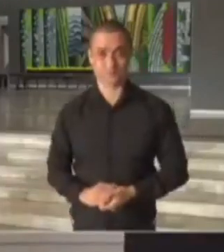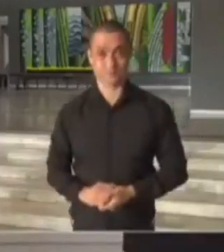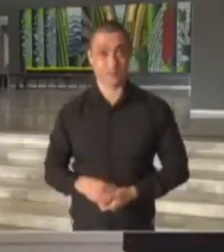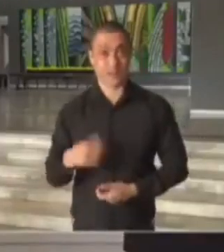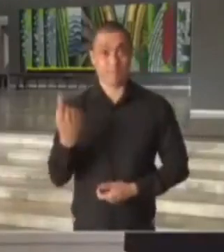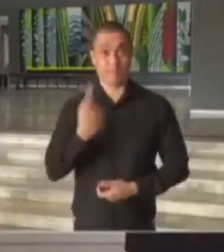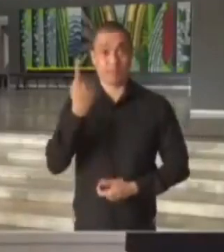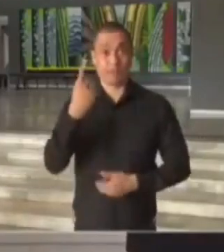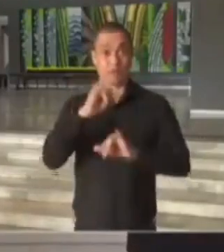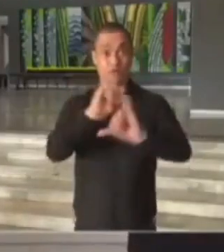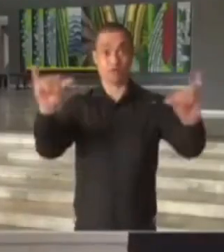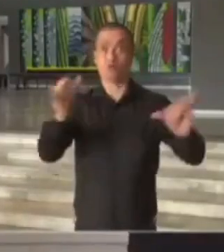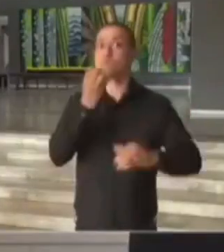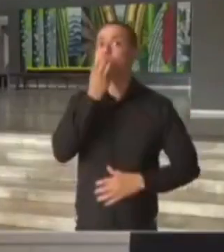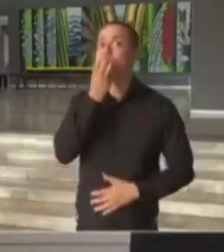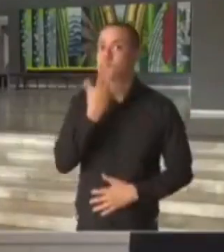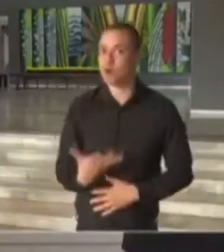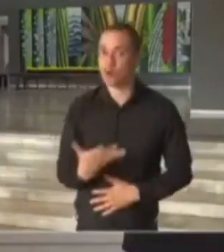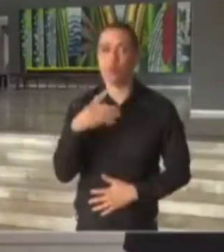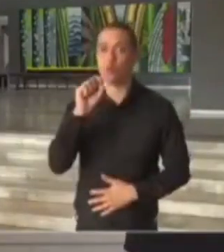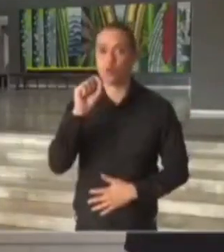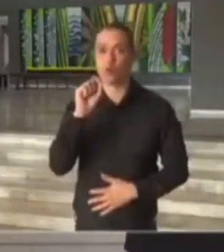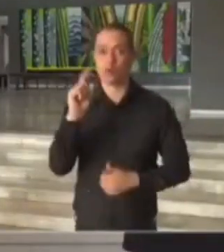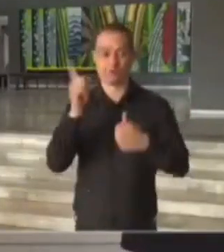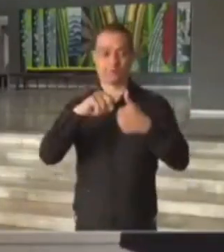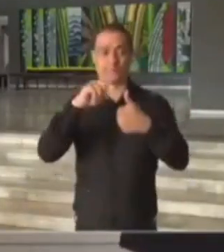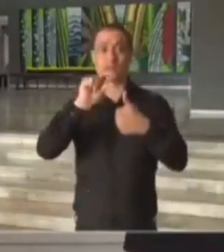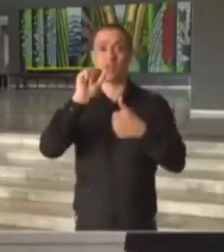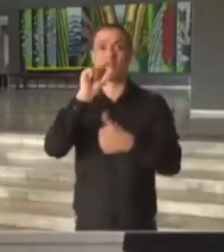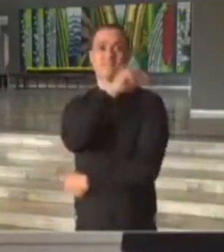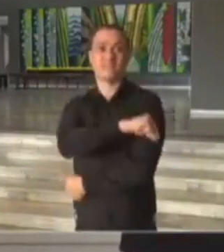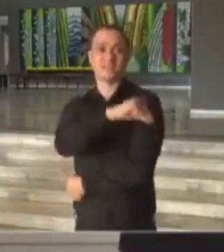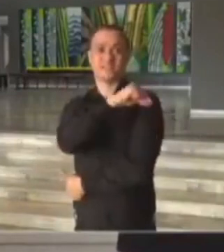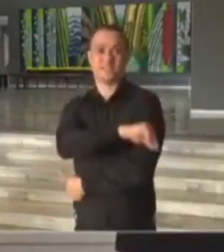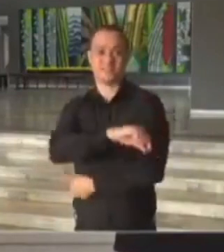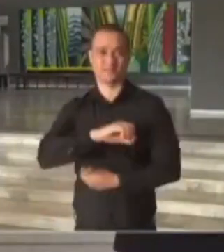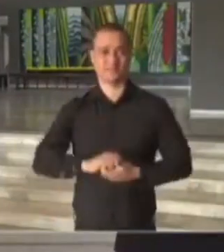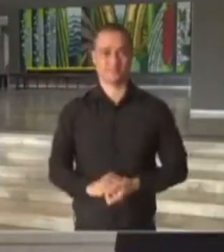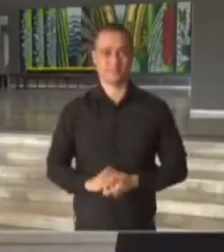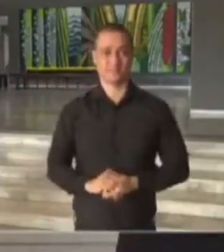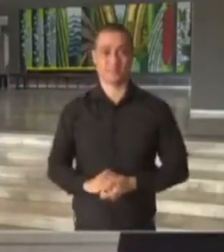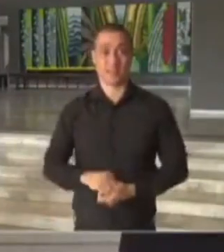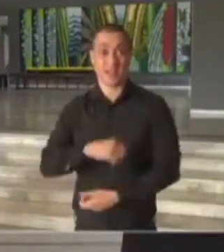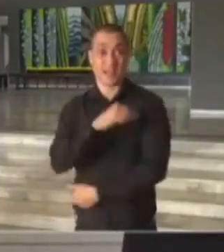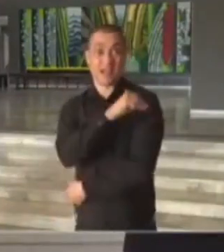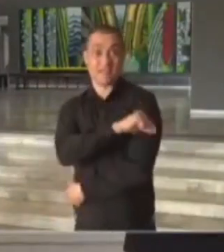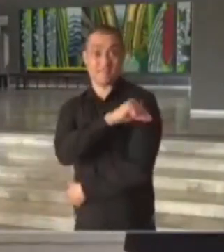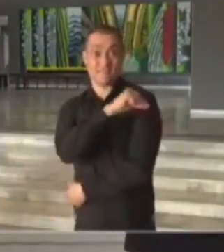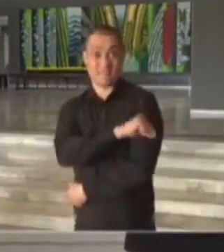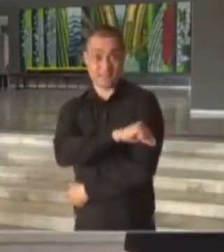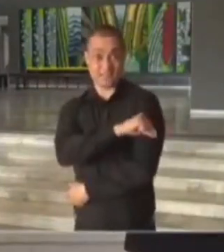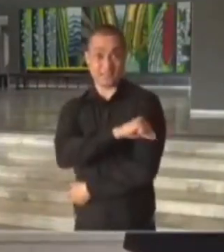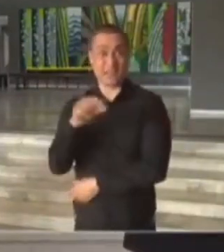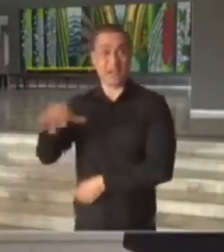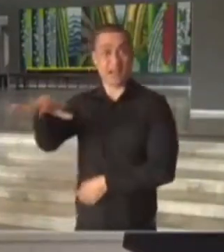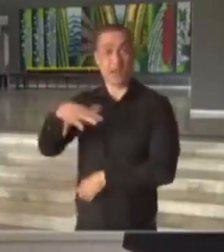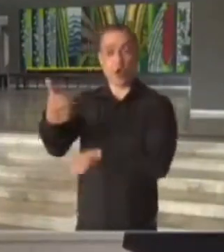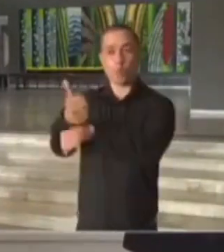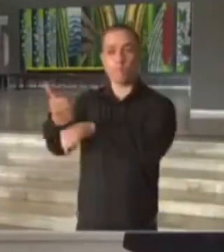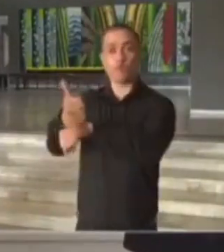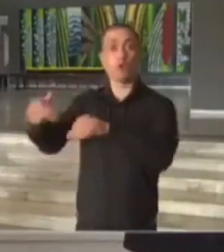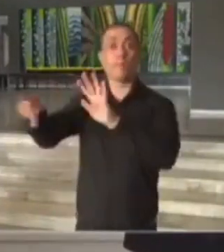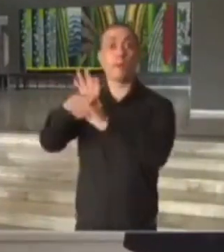Primeira boa informação de hoje é sobre vacinação. A vacinação dos profissionais de segurança